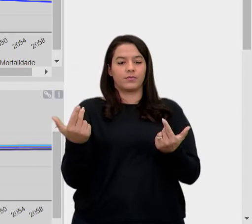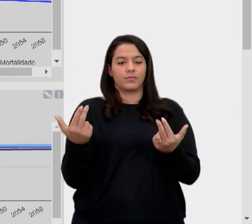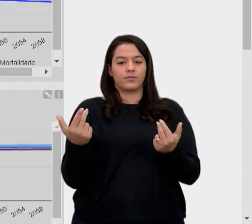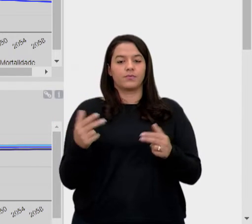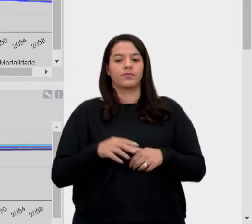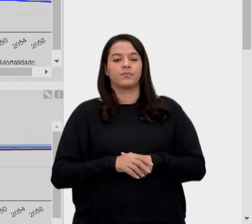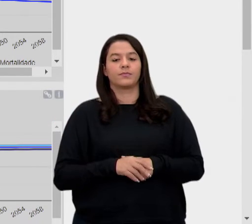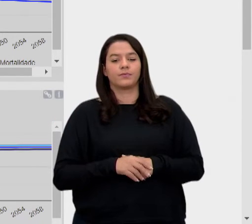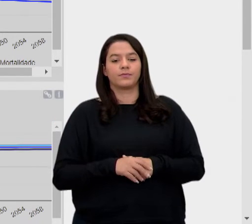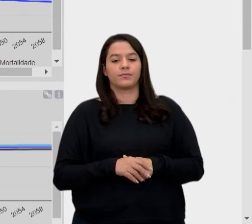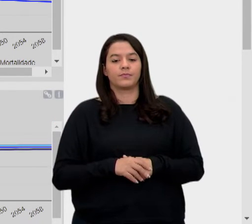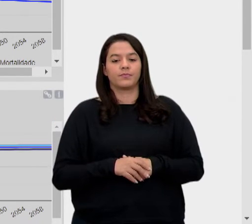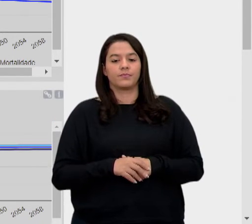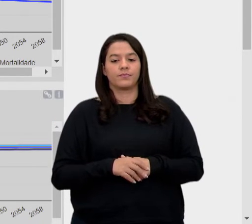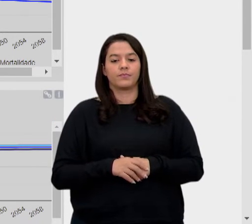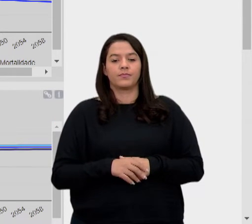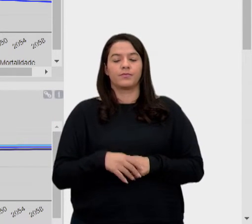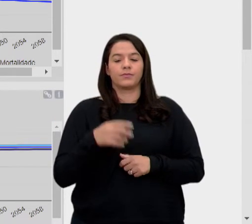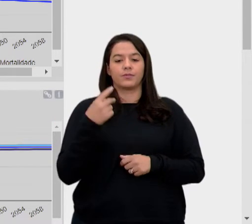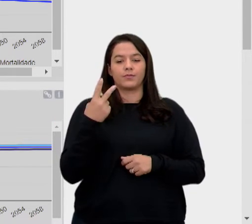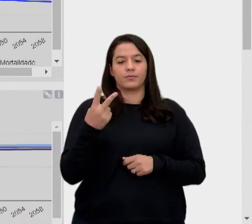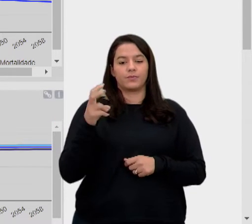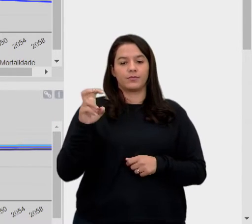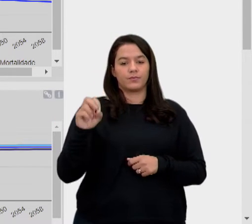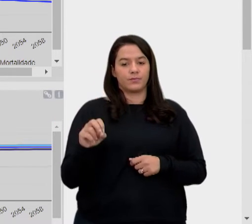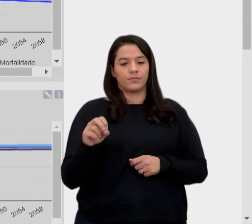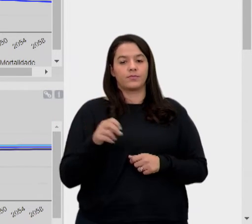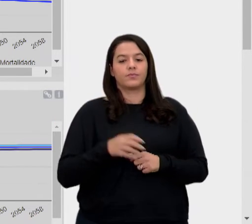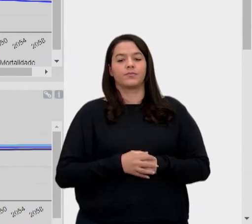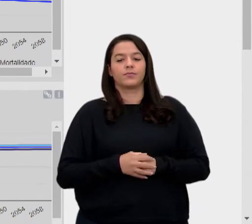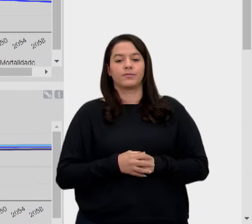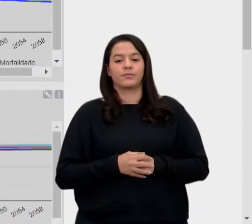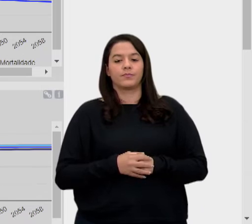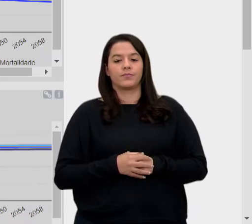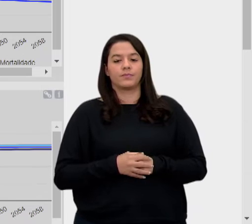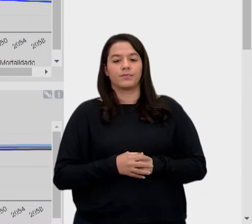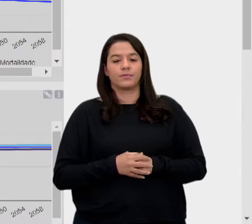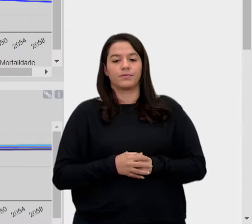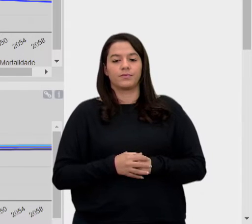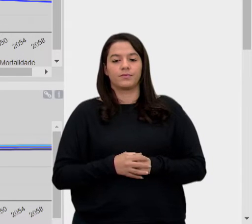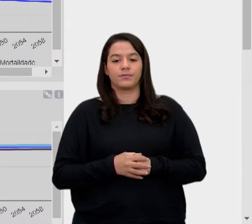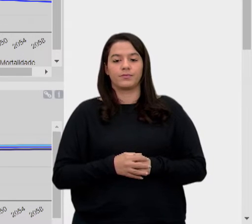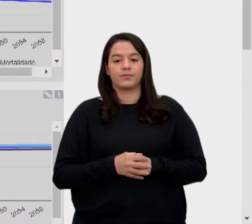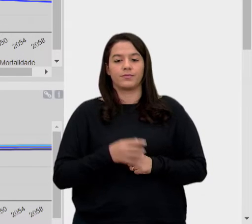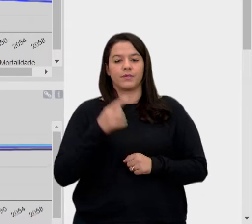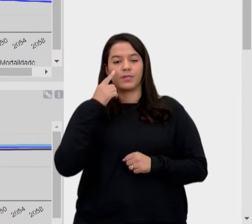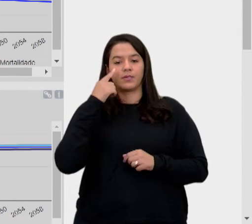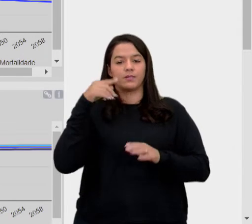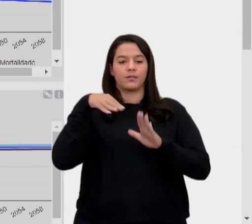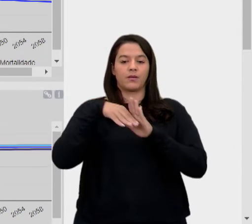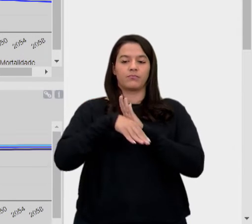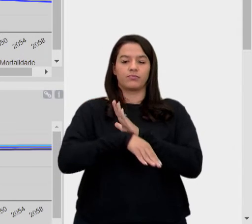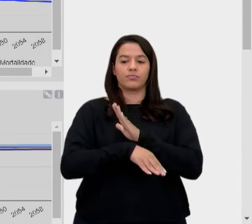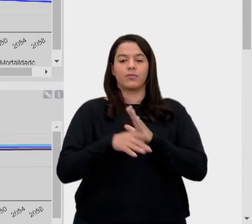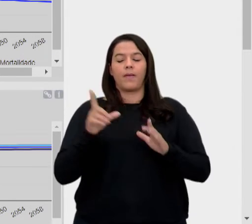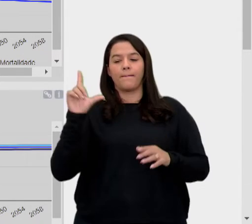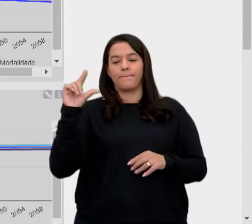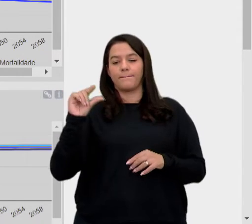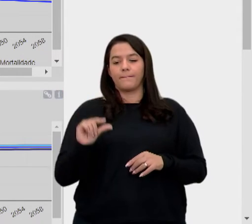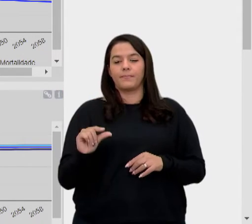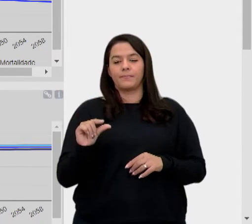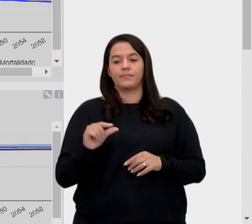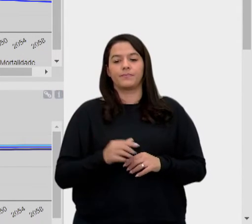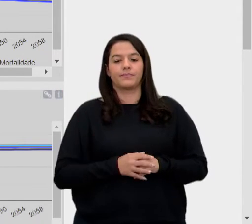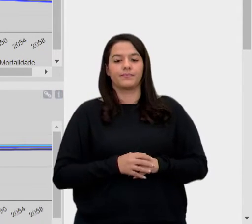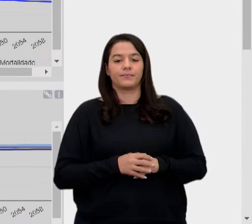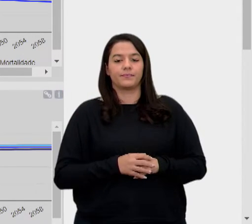Está certo? Ó, 2050, nós já temos aqui, vamos lá. Aí, já temos aí a taxa de natalidade menor do que a